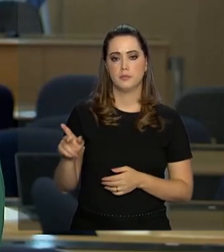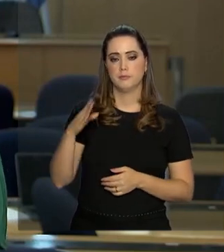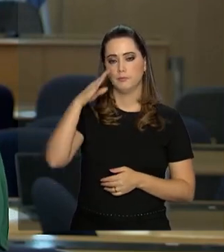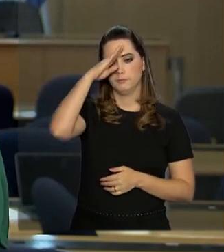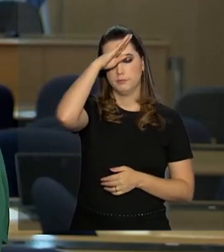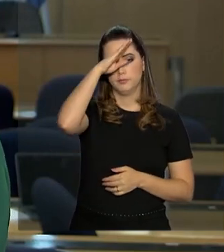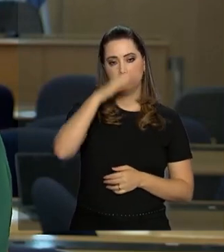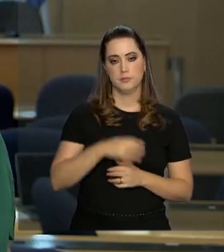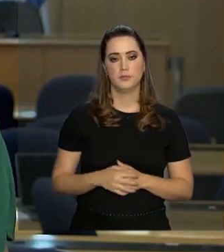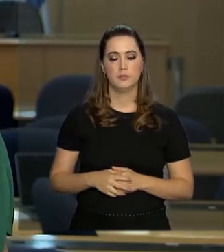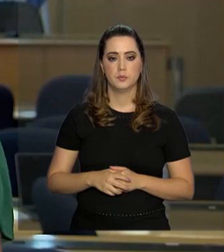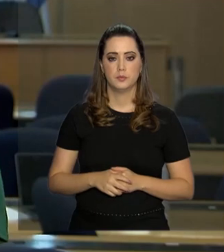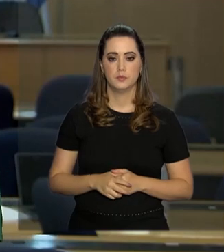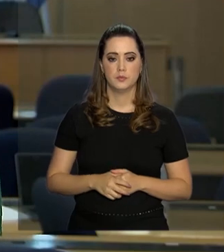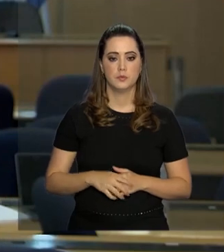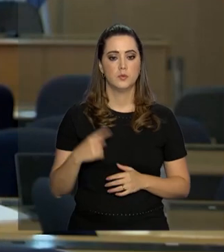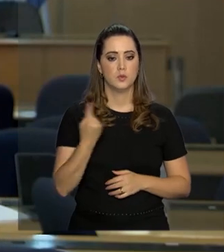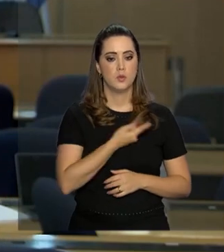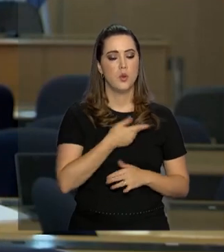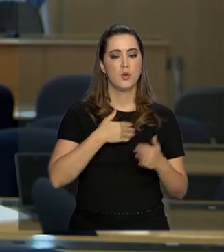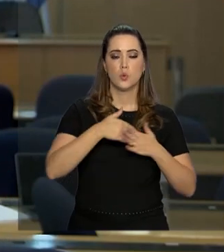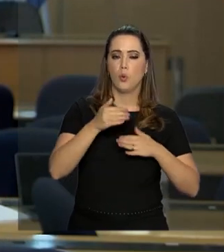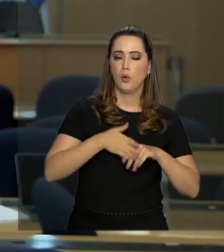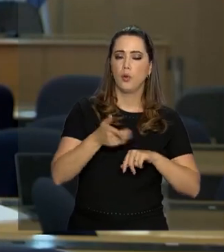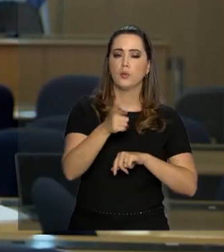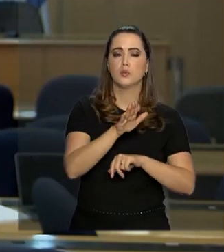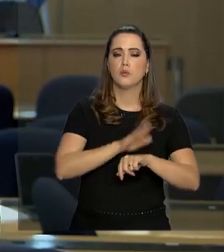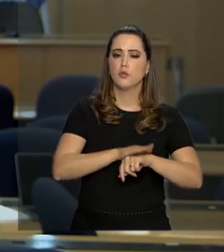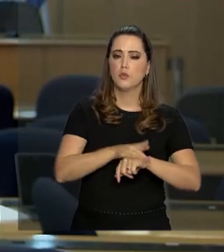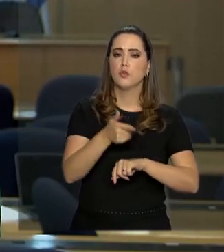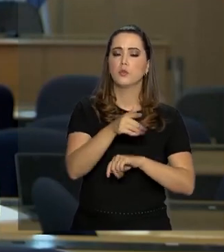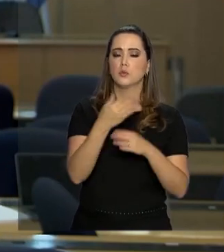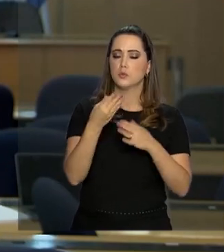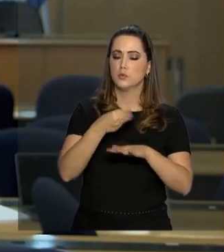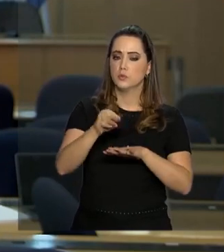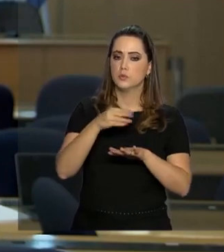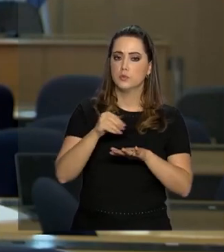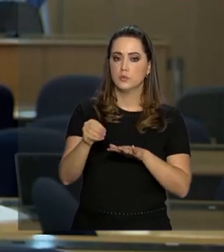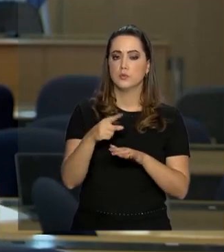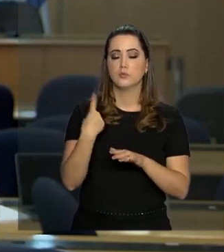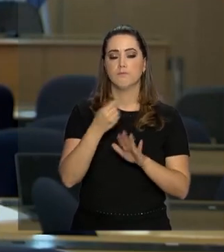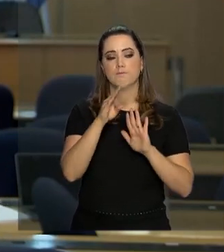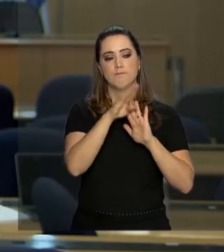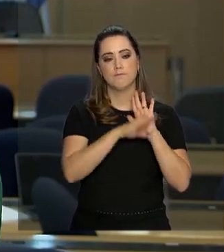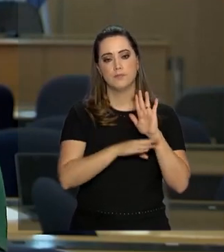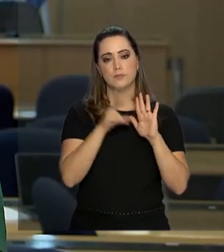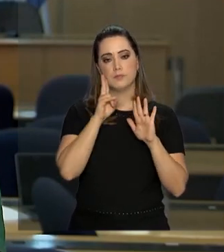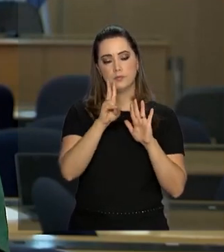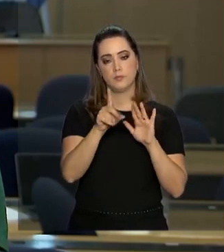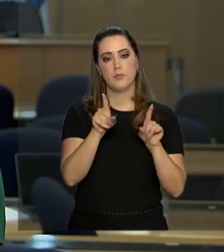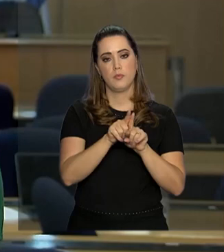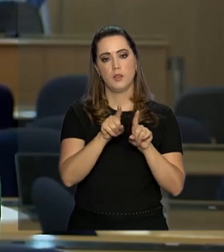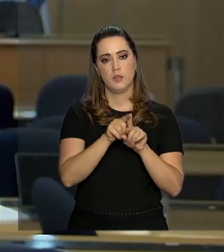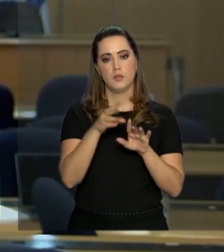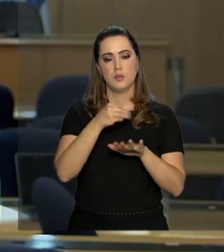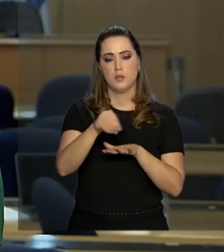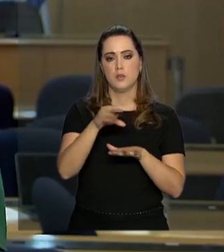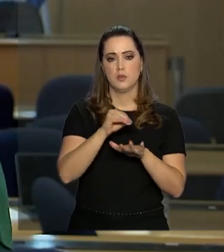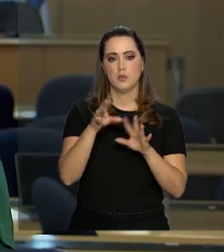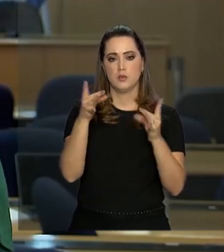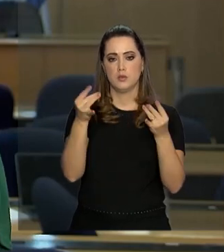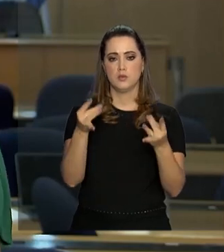República, Jair Bolsonaro. E nós podemos voltar a qualquer momento com outras informações na nossa programação. Você vê também informações